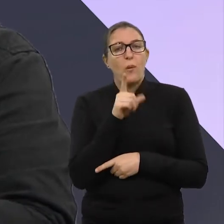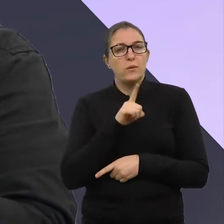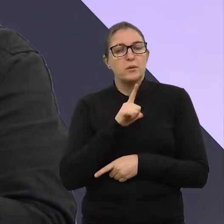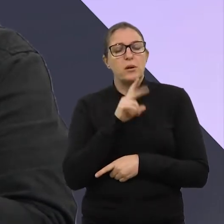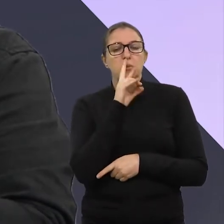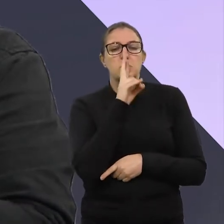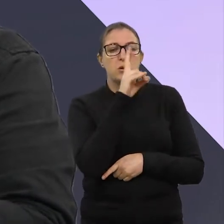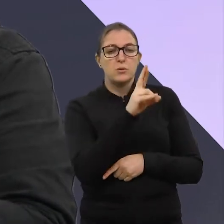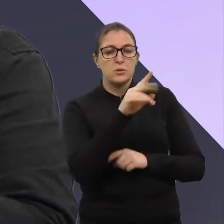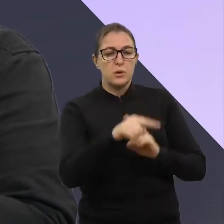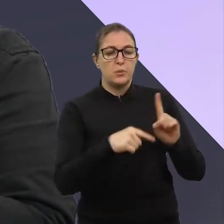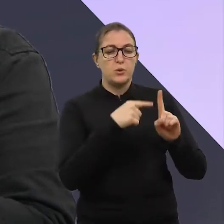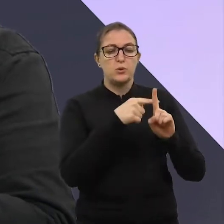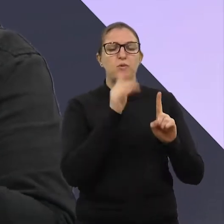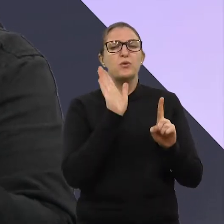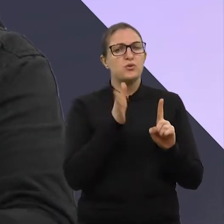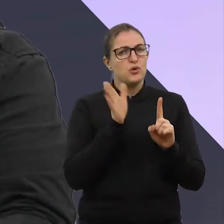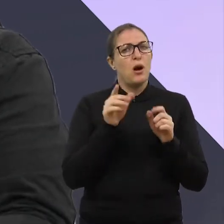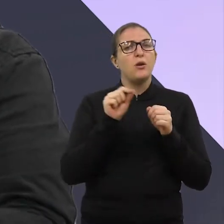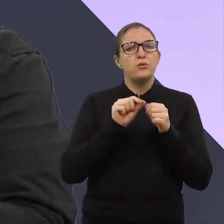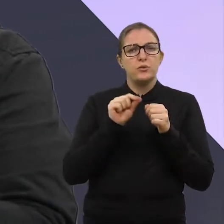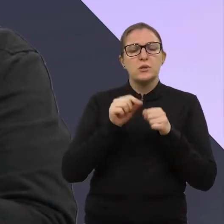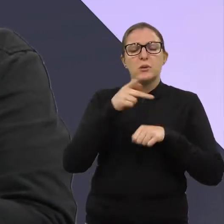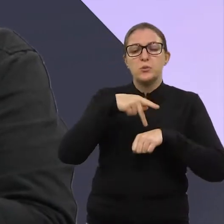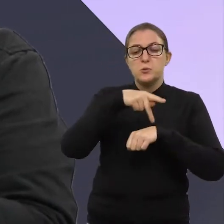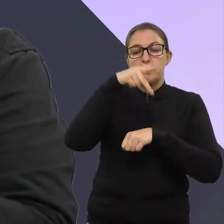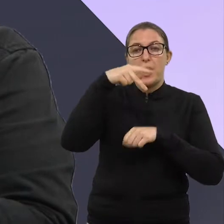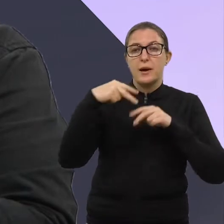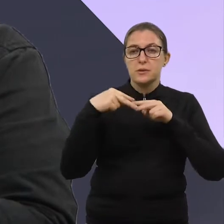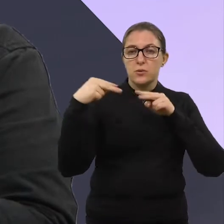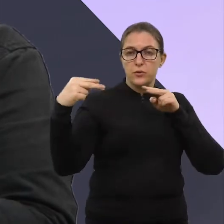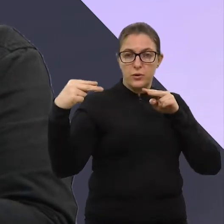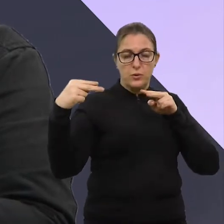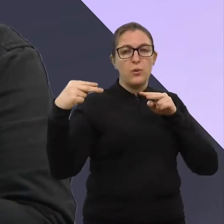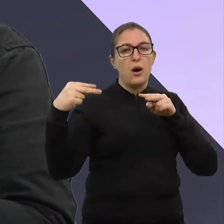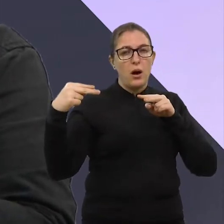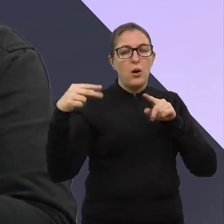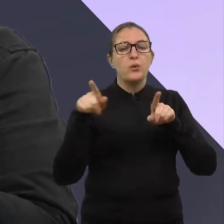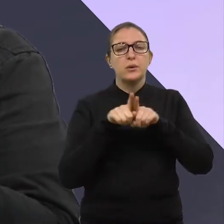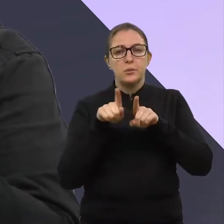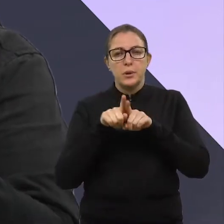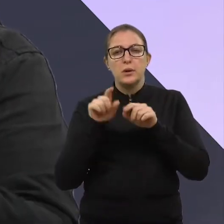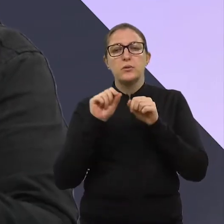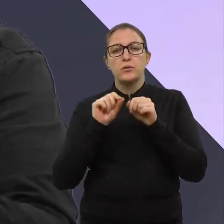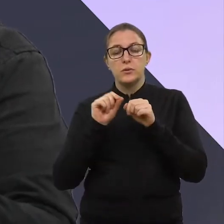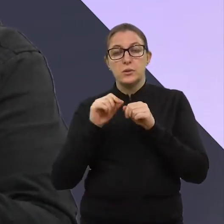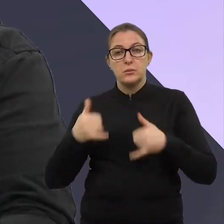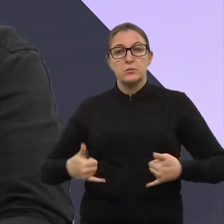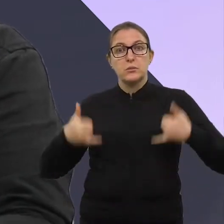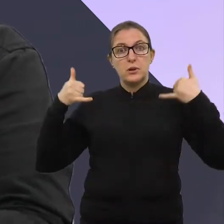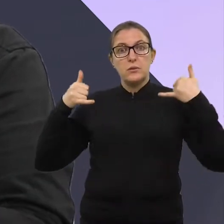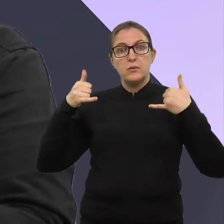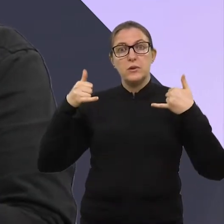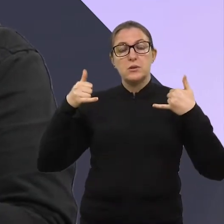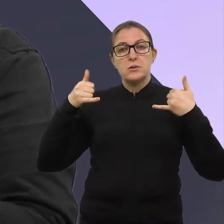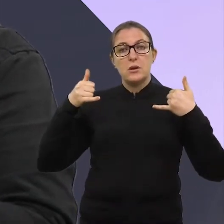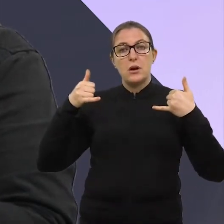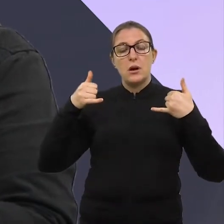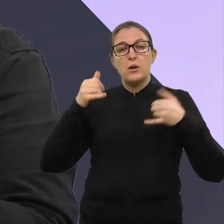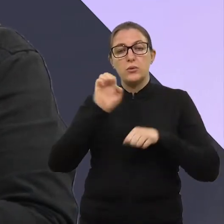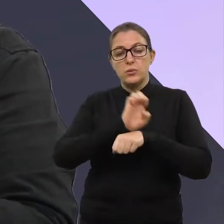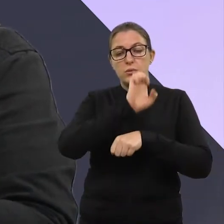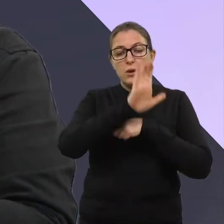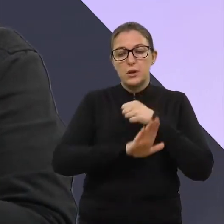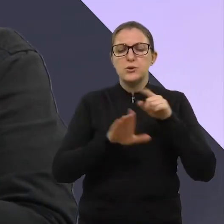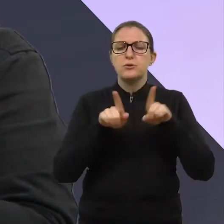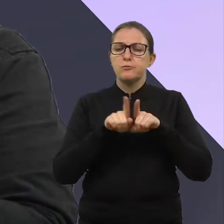resultados positivos. Já fizemos algumas ações, fizemos a Páscoa virtual, né? Foi interessante, fizemos o aniversário do município também,